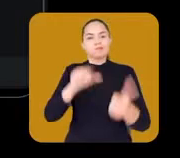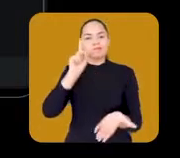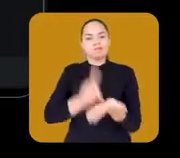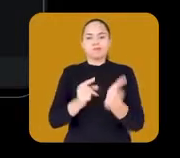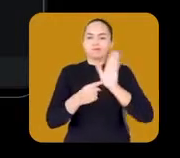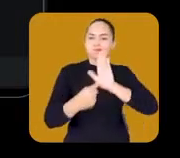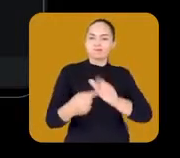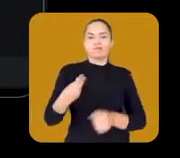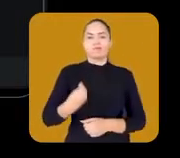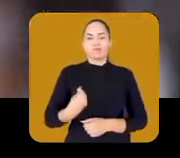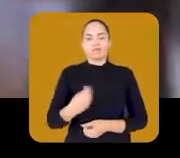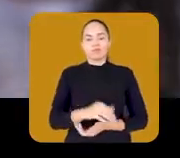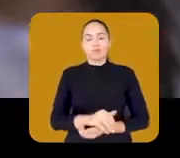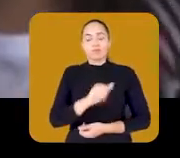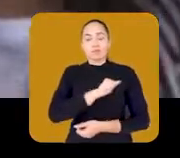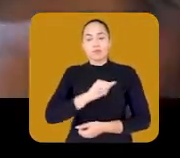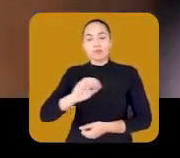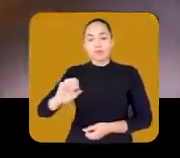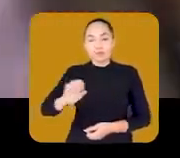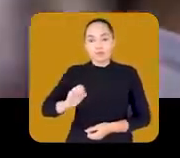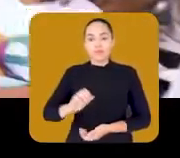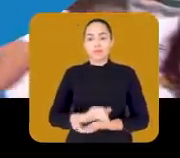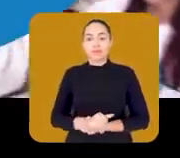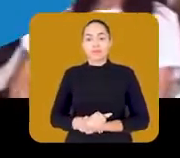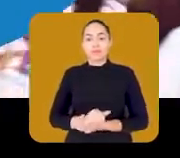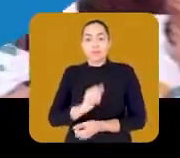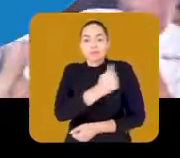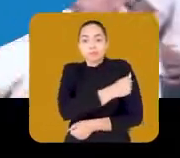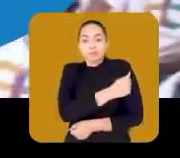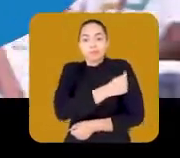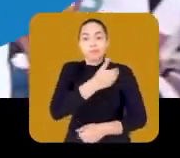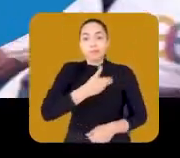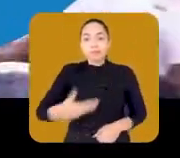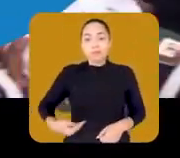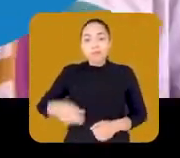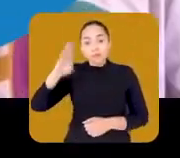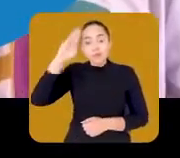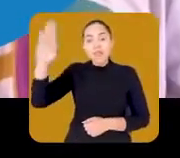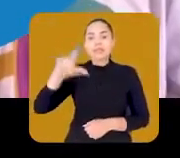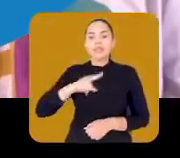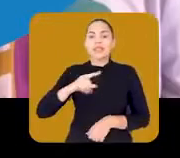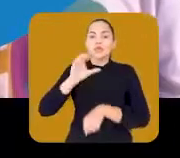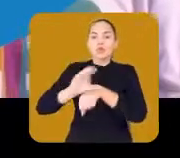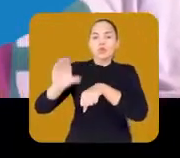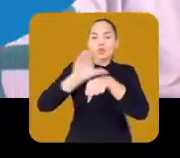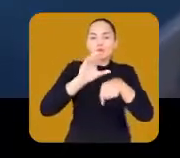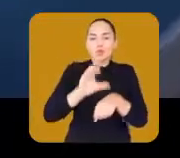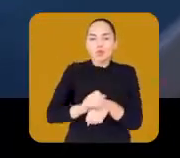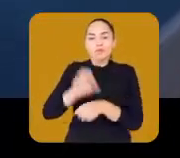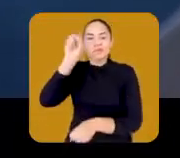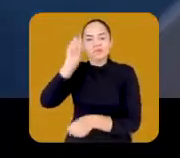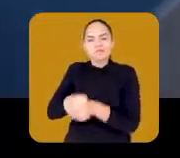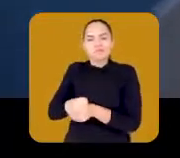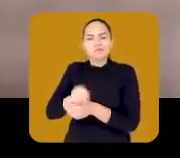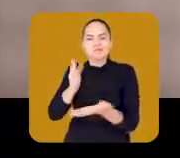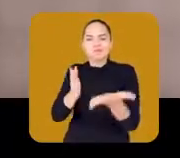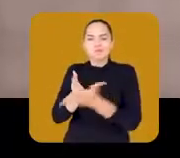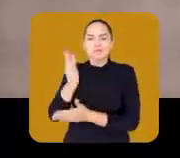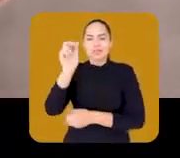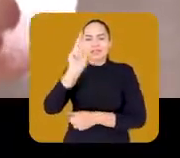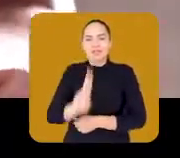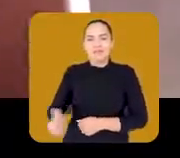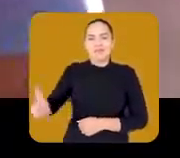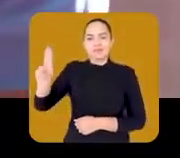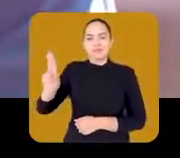começou o meu sonho. Com a Academia Enem, os alunos da rede pública agora têm cursinho gratuito para entrar nas